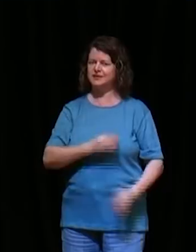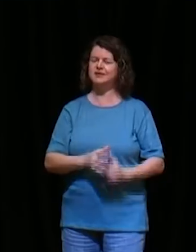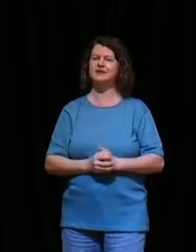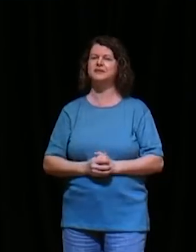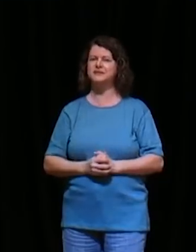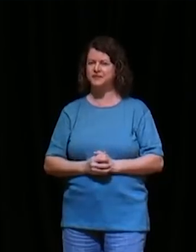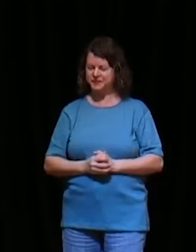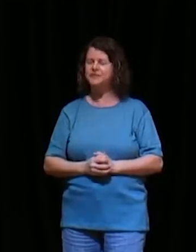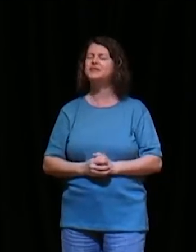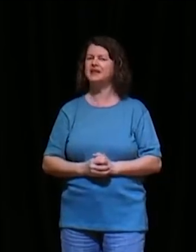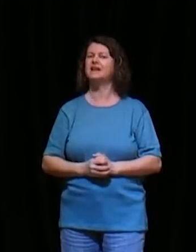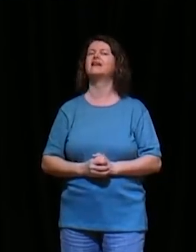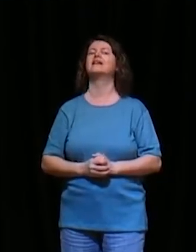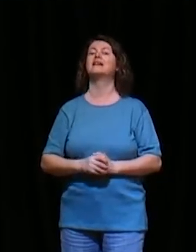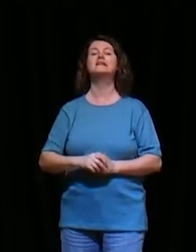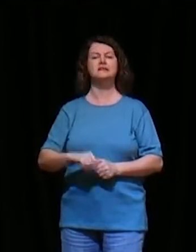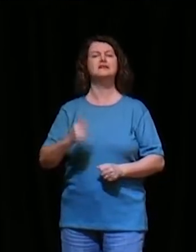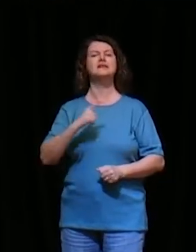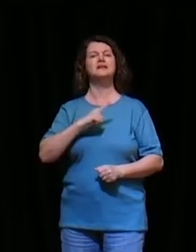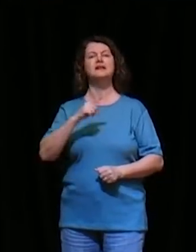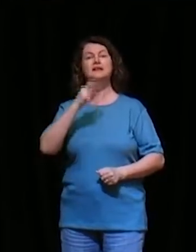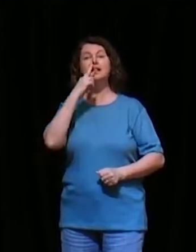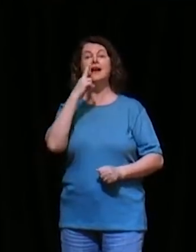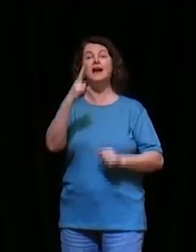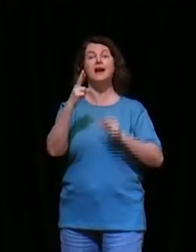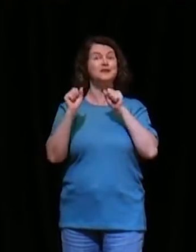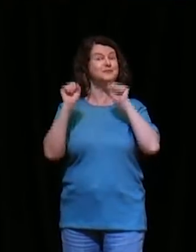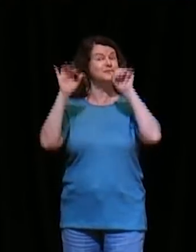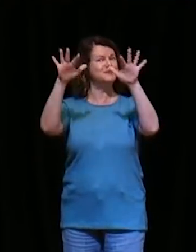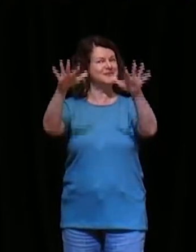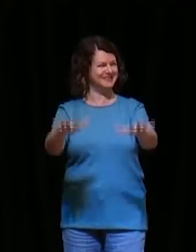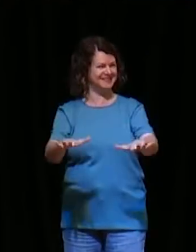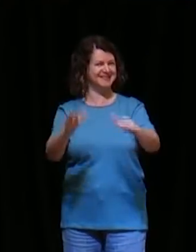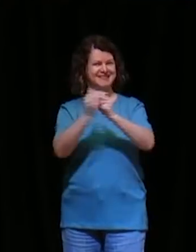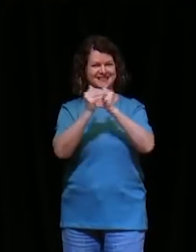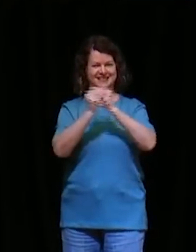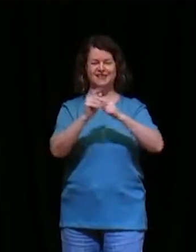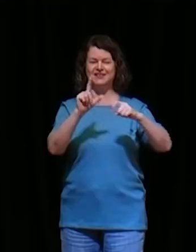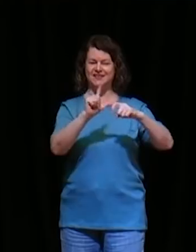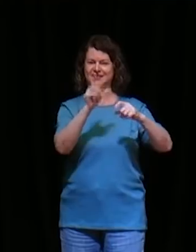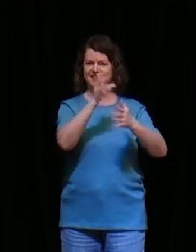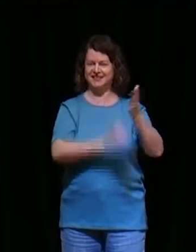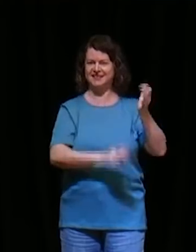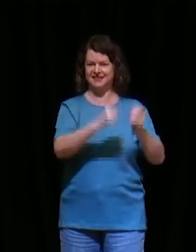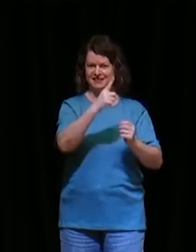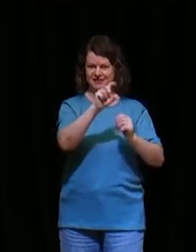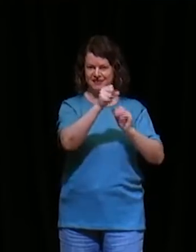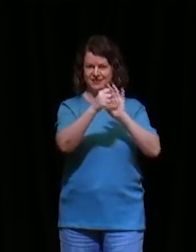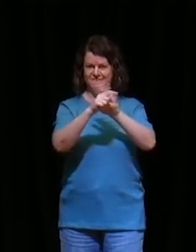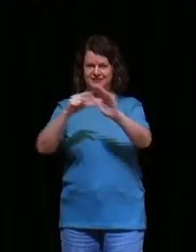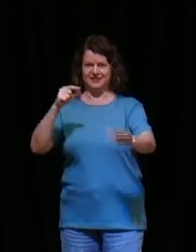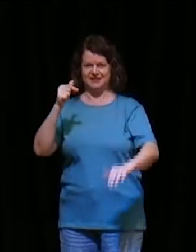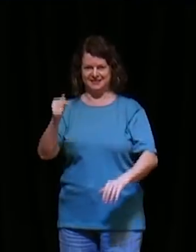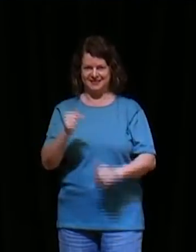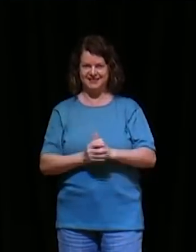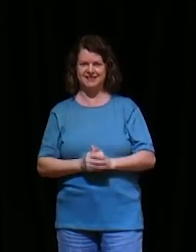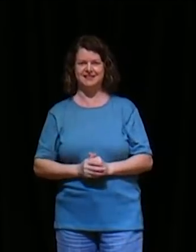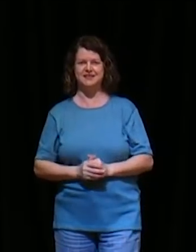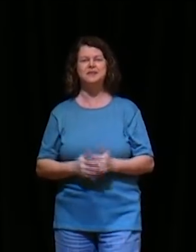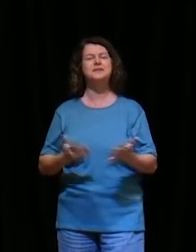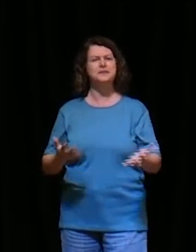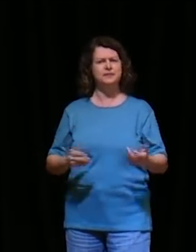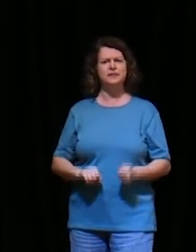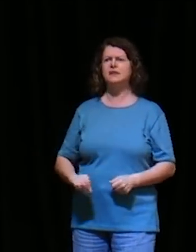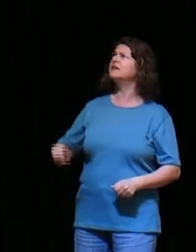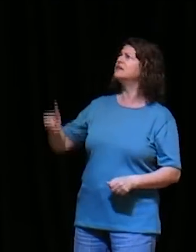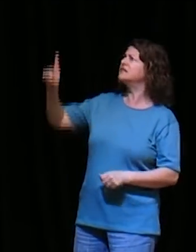recompensa, da oração, a Bíblia diz, em Lucas 18, 7, a gente acabou de ler, e Deus não fará justiça,